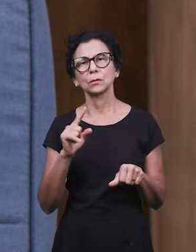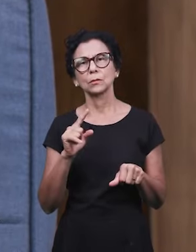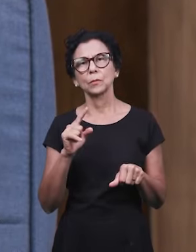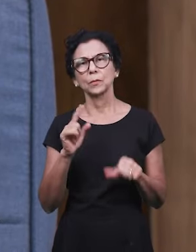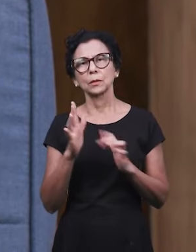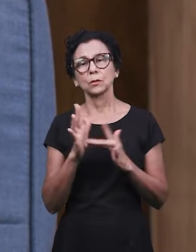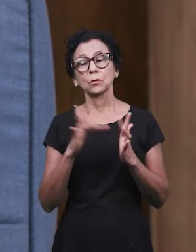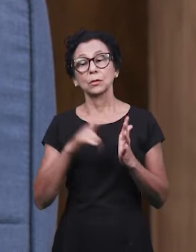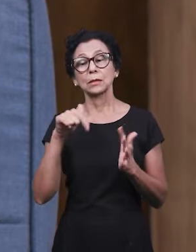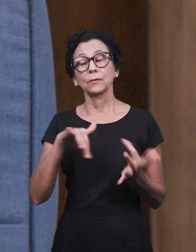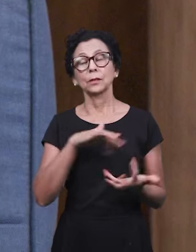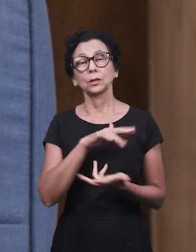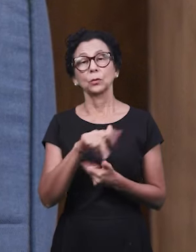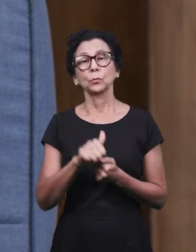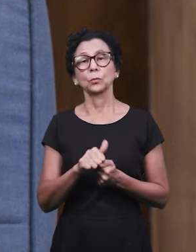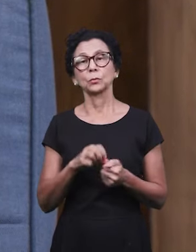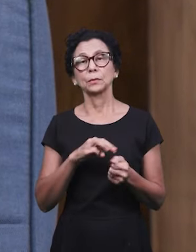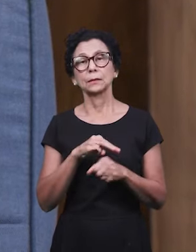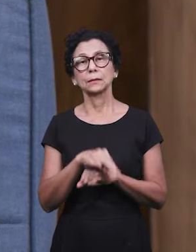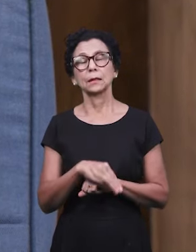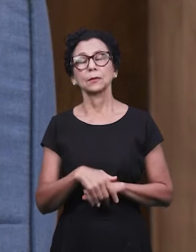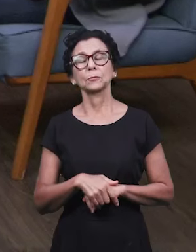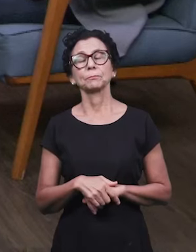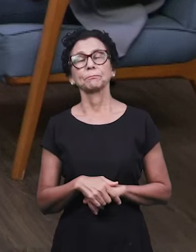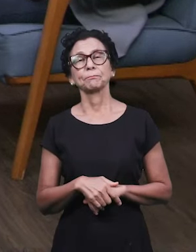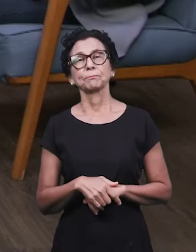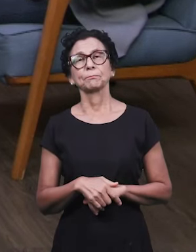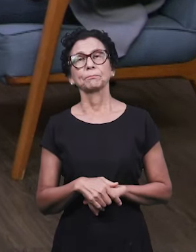ministério. Quem pode responder? Adriano, Copa de Comerço.